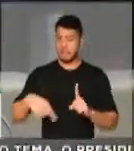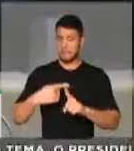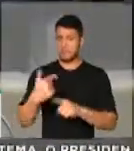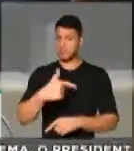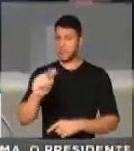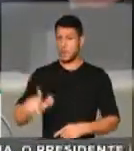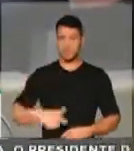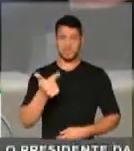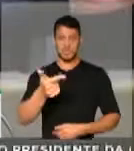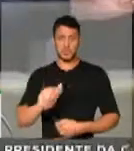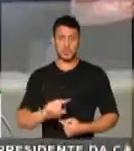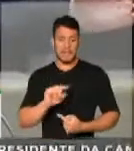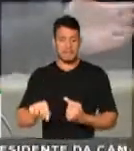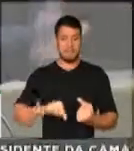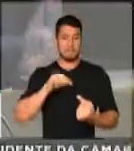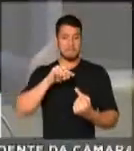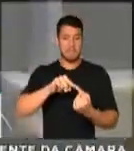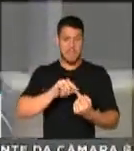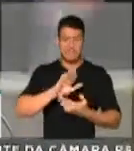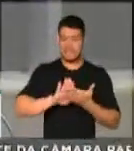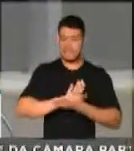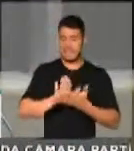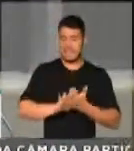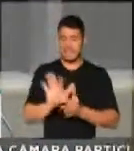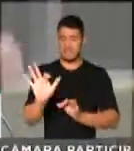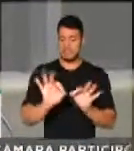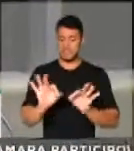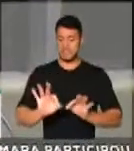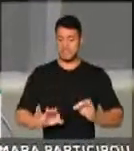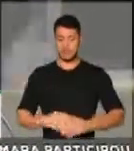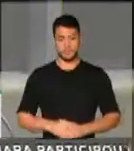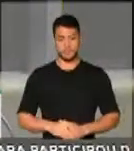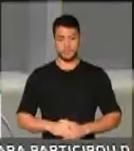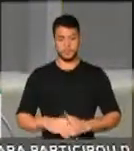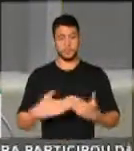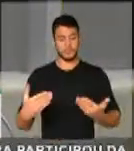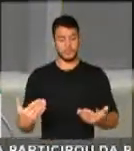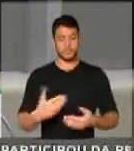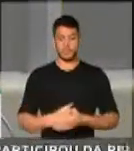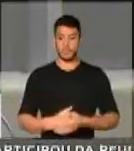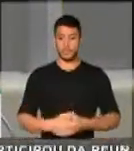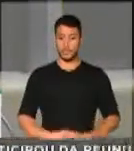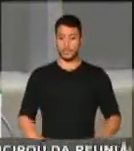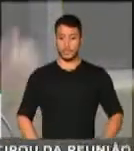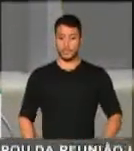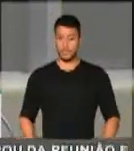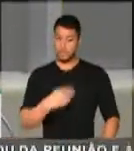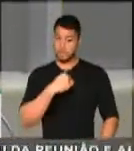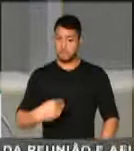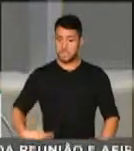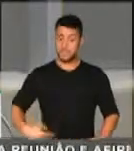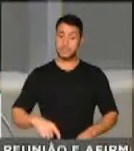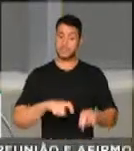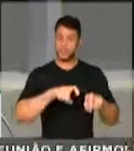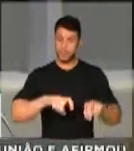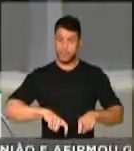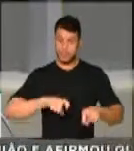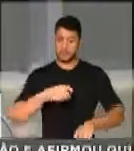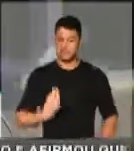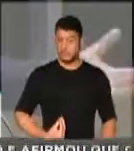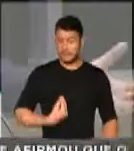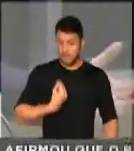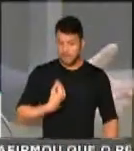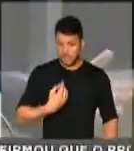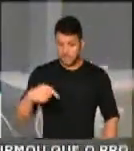planejamento. Hoje esteve aqui na casa o ministro do meio ambiente, deputado Camilo Capiberib, por requerimento de vossa excelência e de minha autoria.